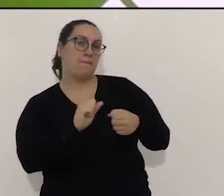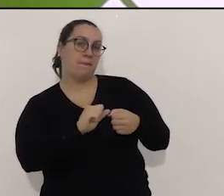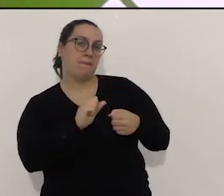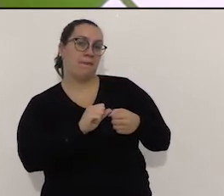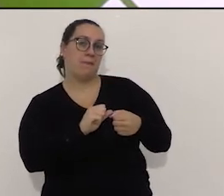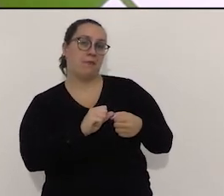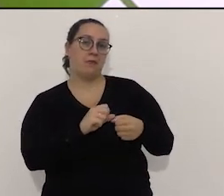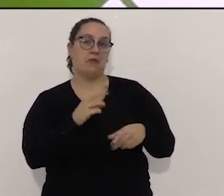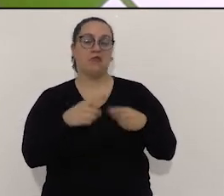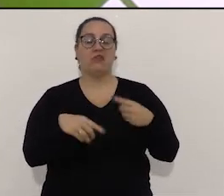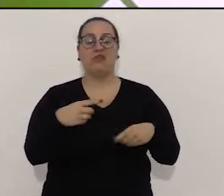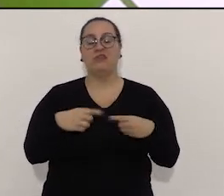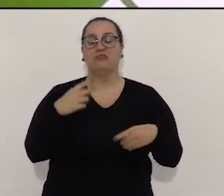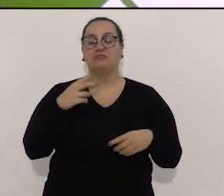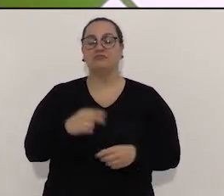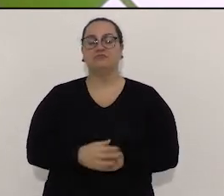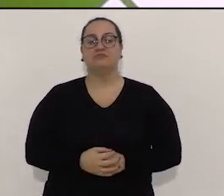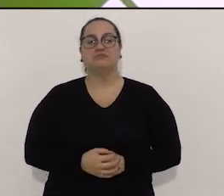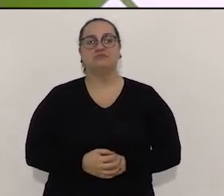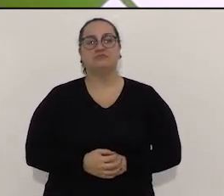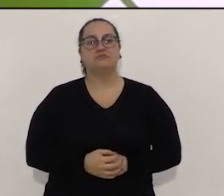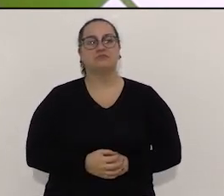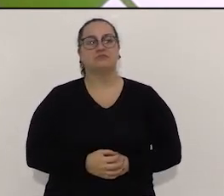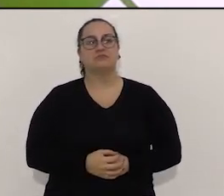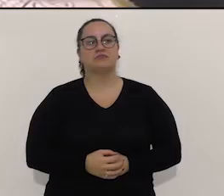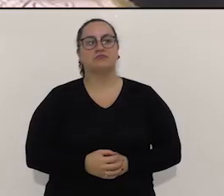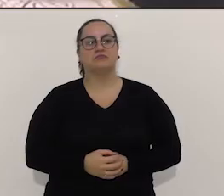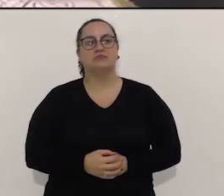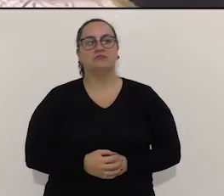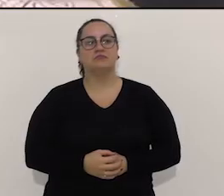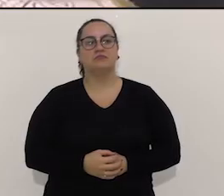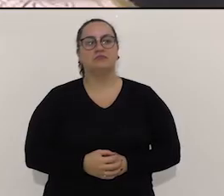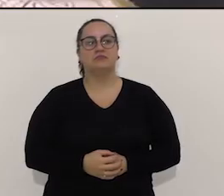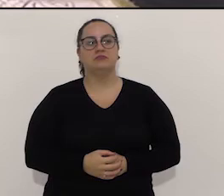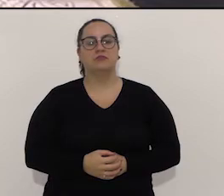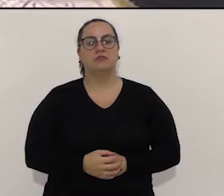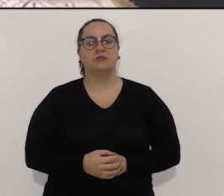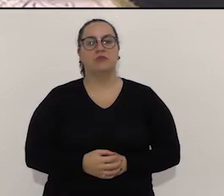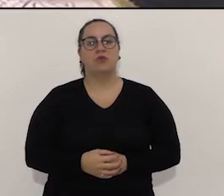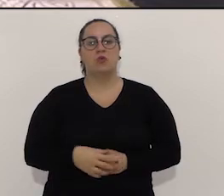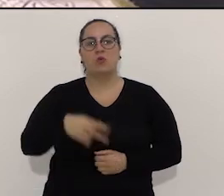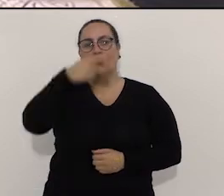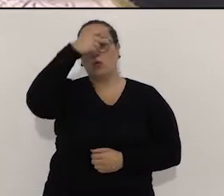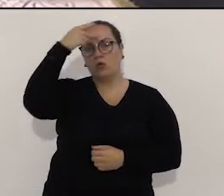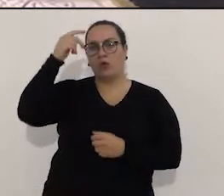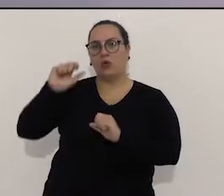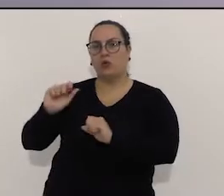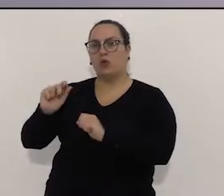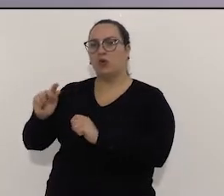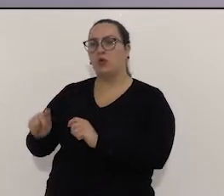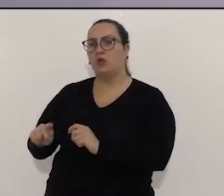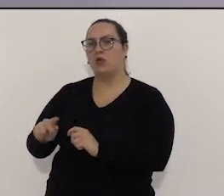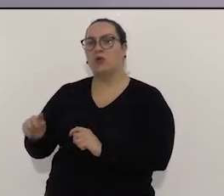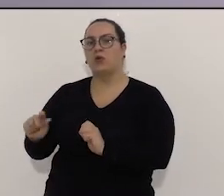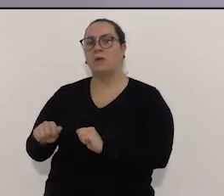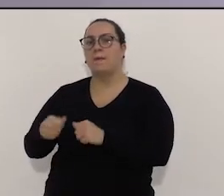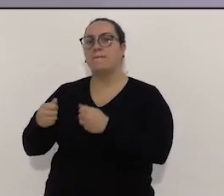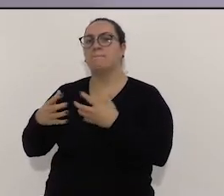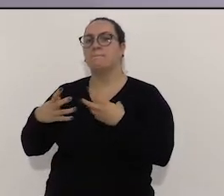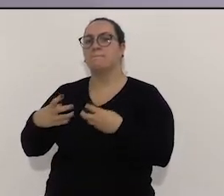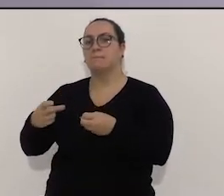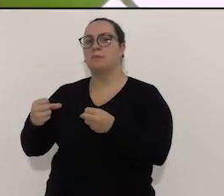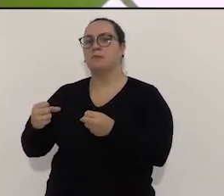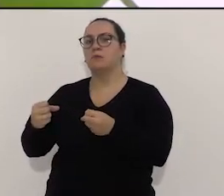judicializando essas coisas. Eu acho que isso não é bacana. O funcionalismo pode esperar do senhor a reposição salarial dos últimos anos que não foram